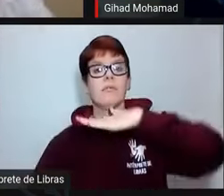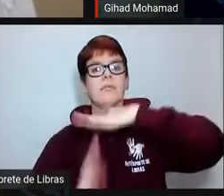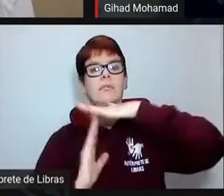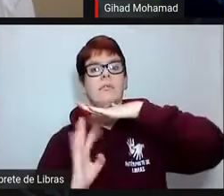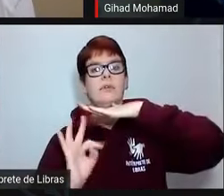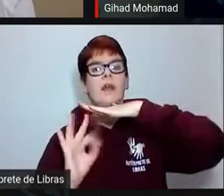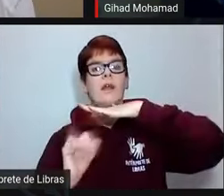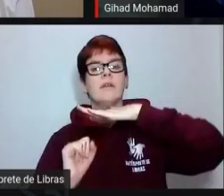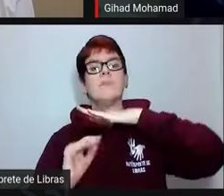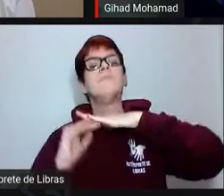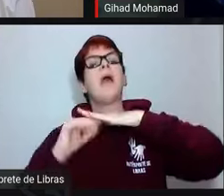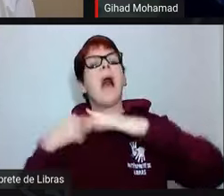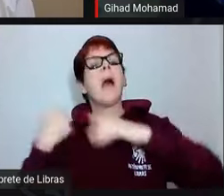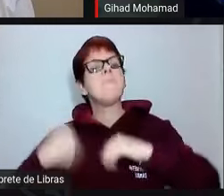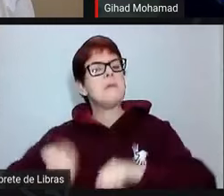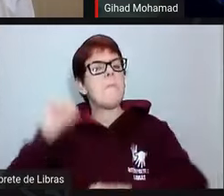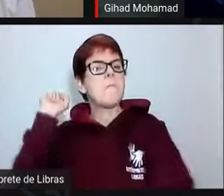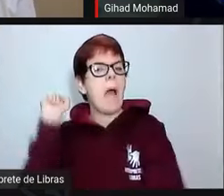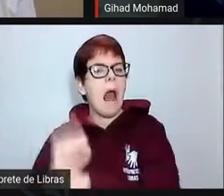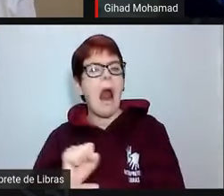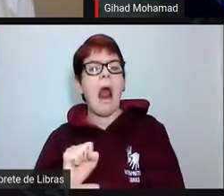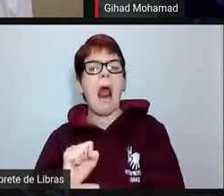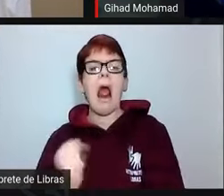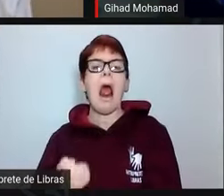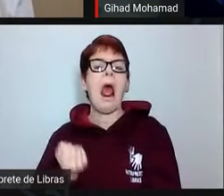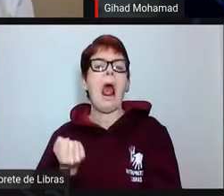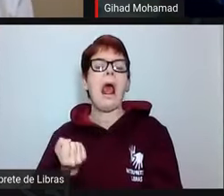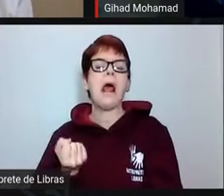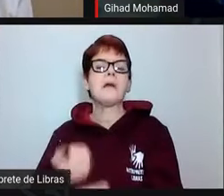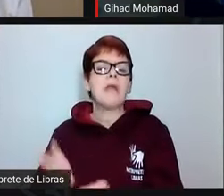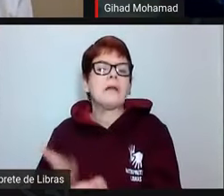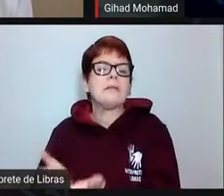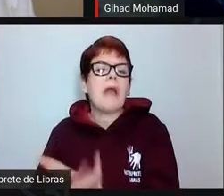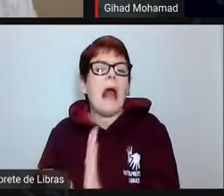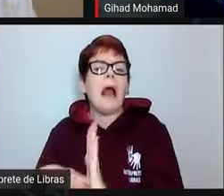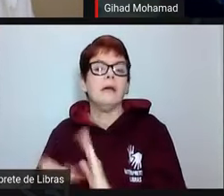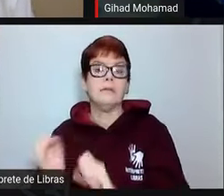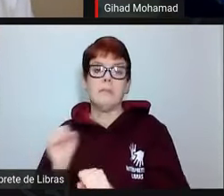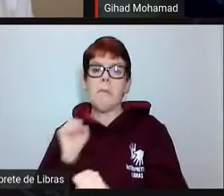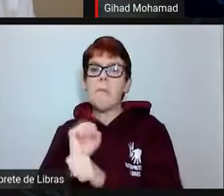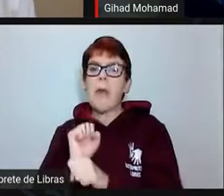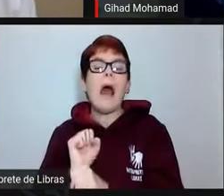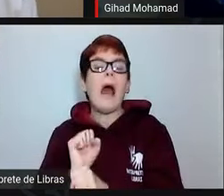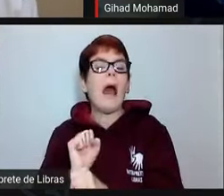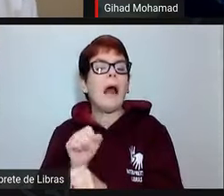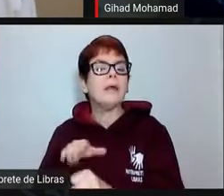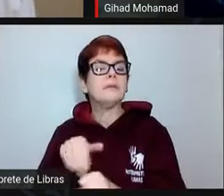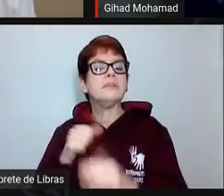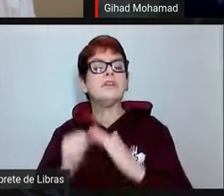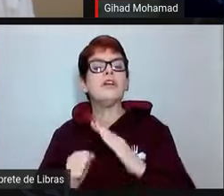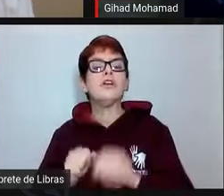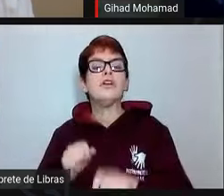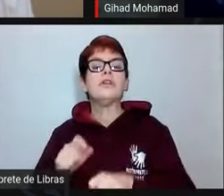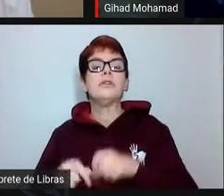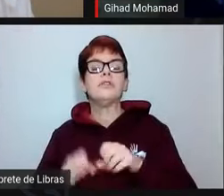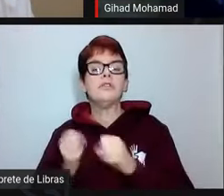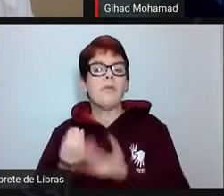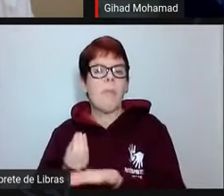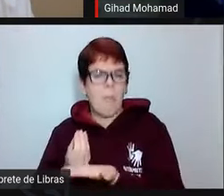de gastar mesmo. Vamos parar de investir na produção, gente? Vamos parar de investir na produção do conhecimento?